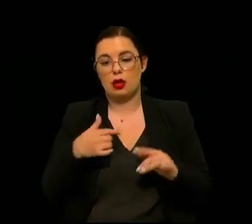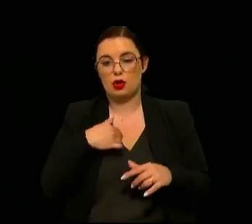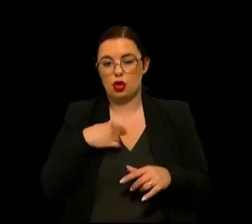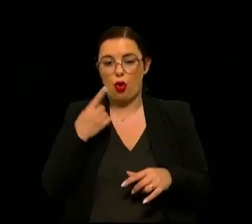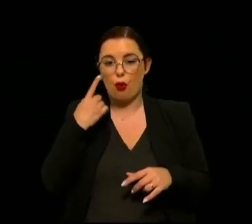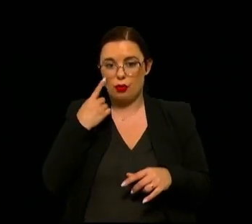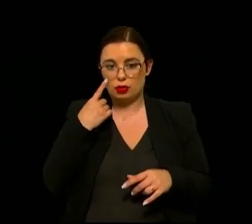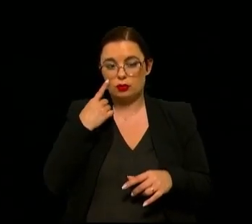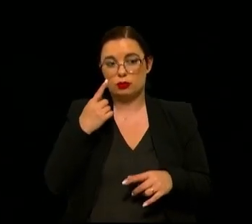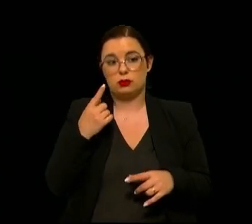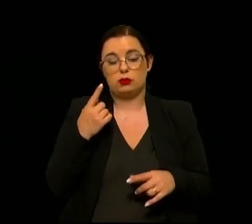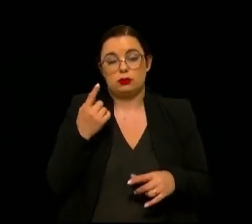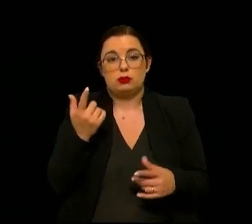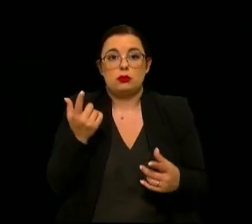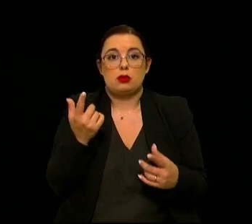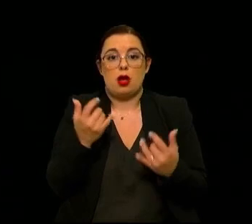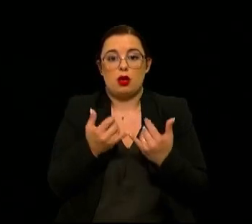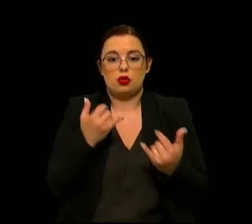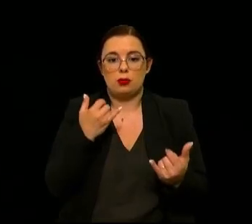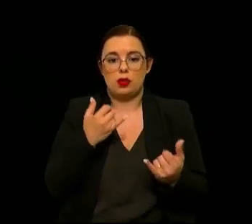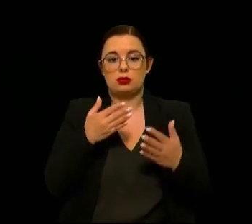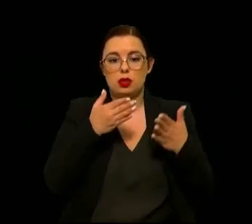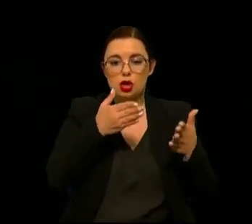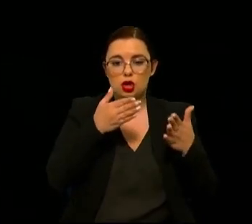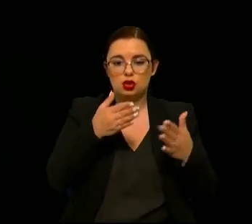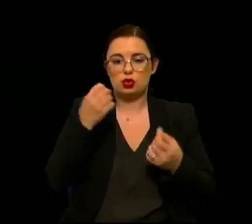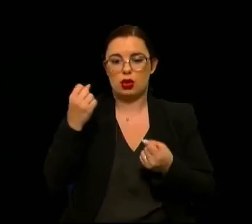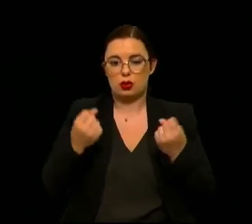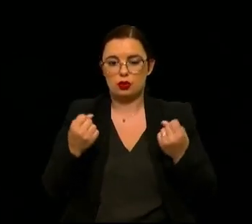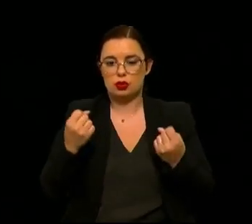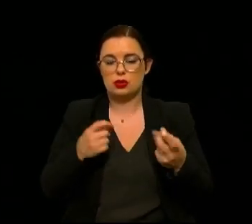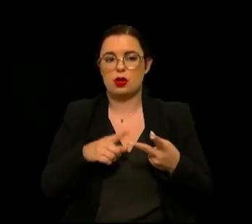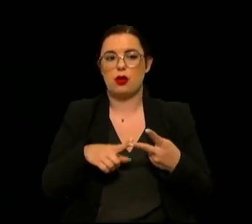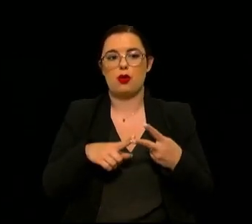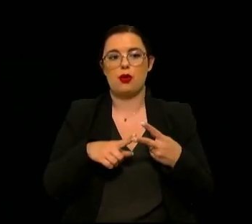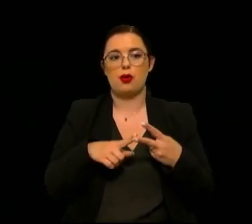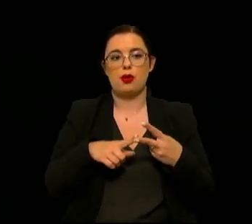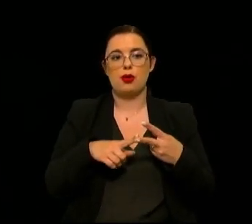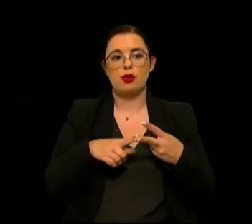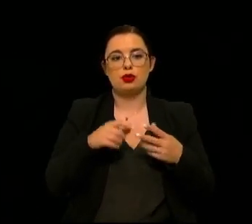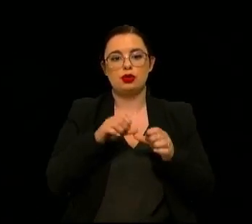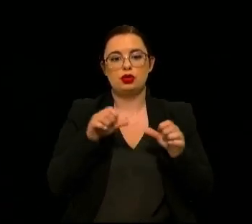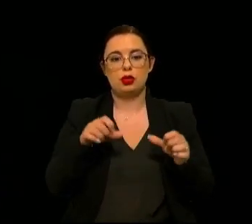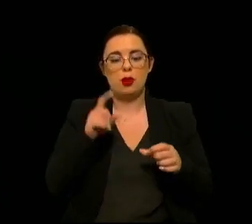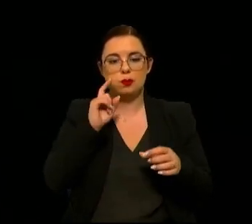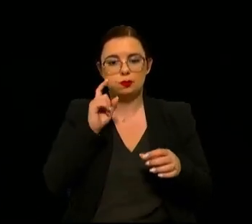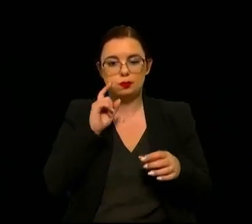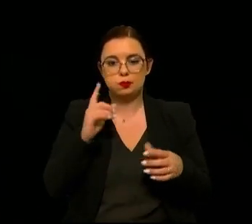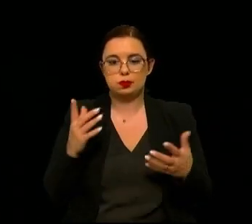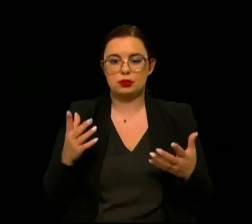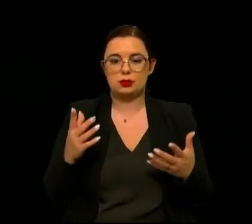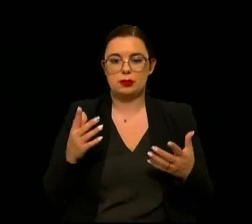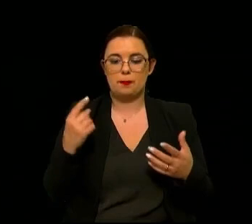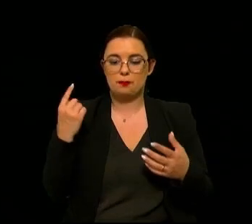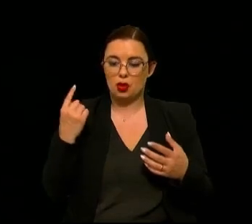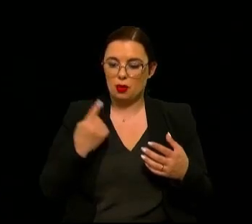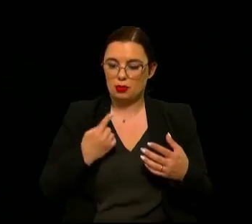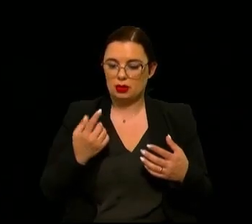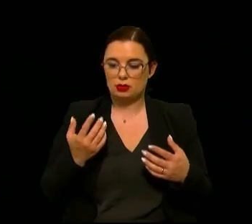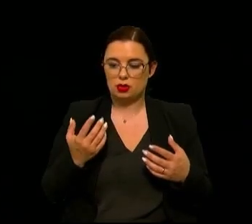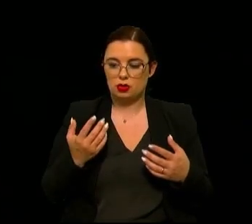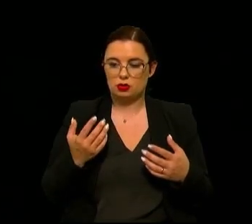cada vez mais a automação o sistema de ajuda à condução os sistemas intrinsecamente seguros que estão agora obrigatórios